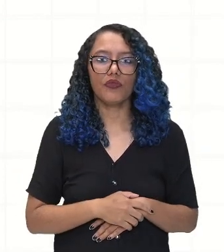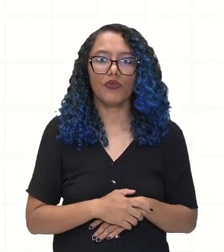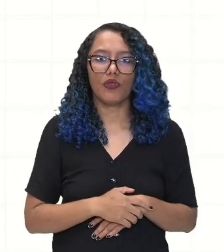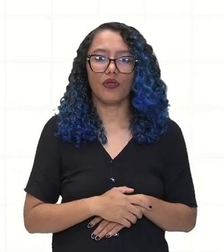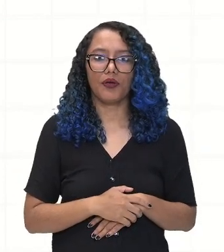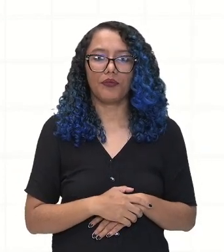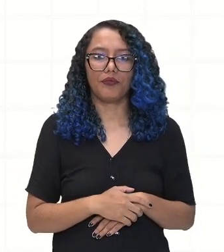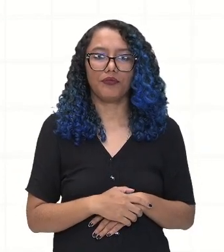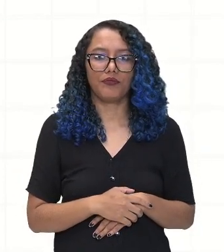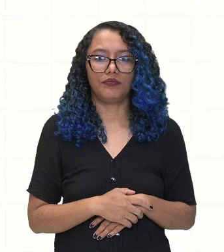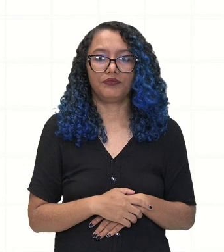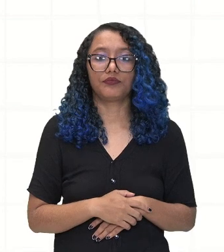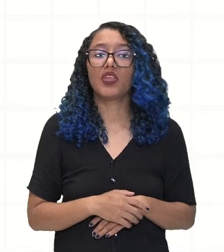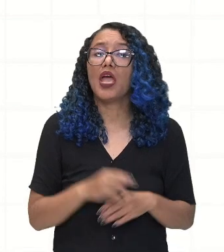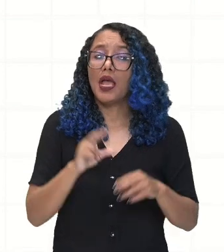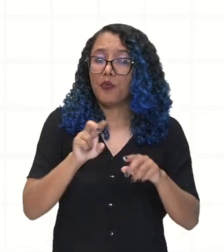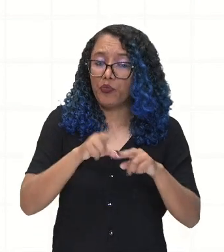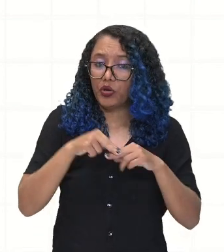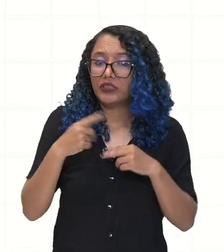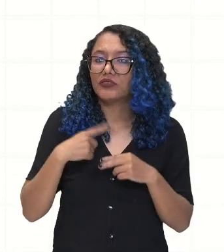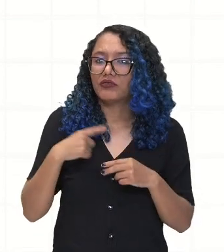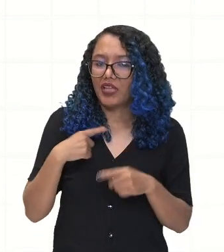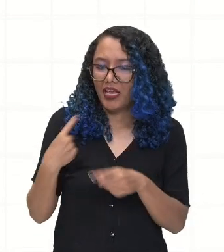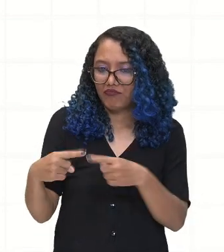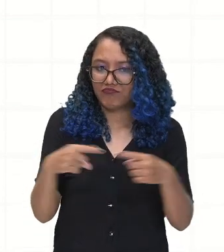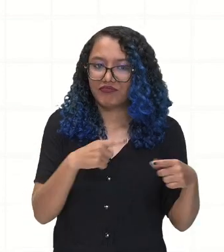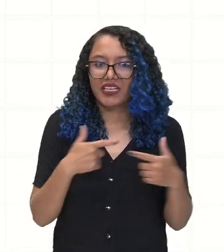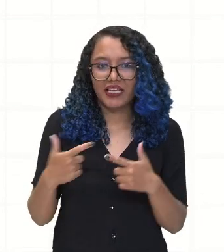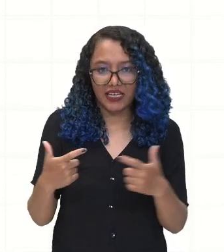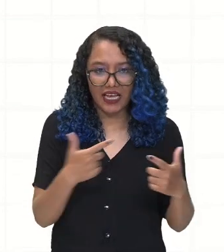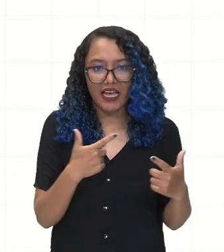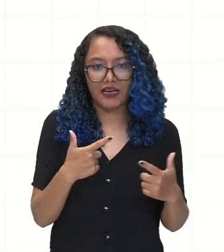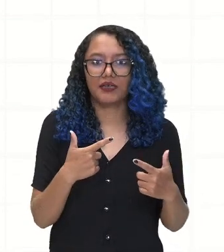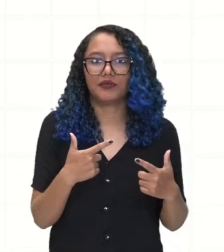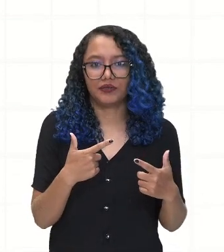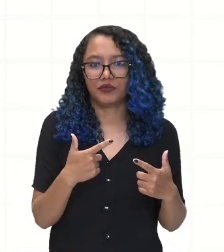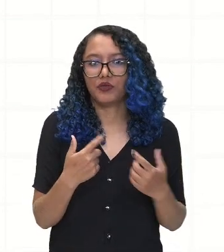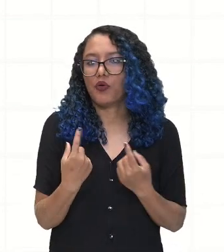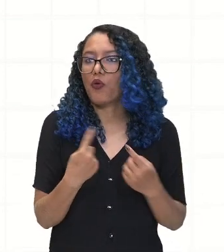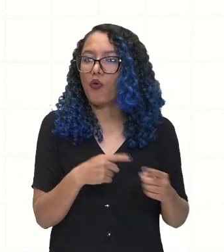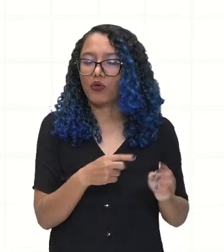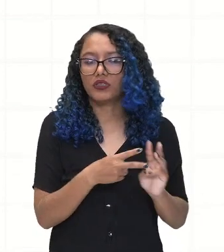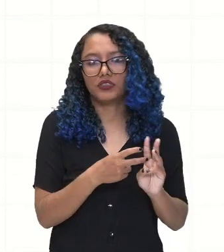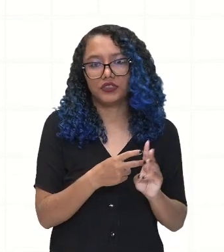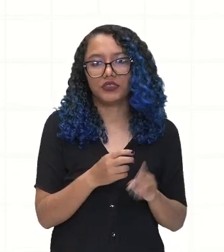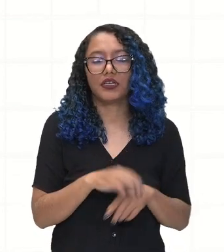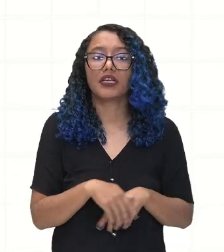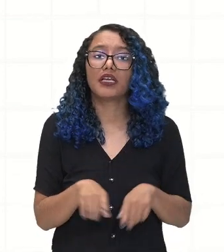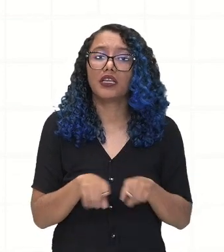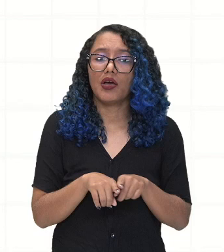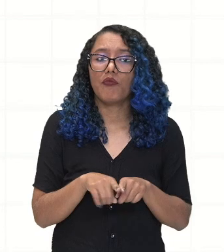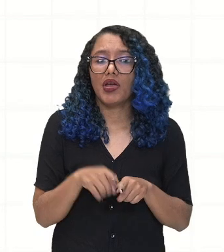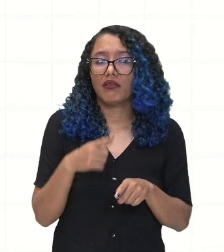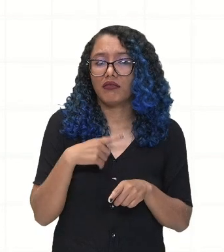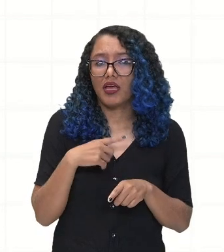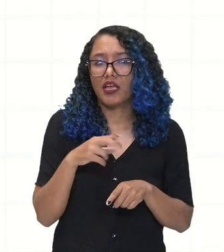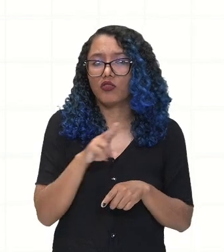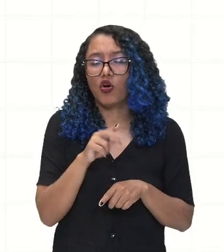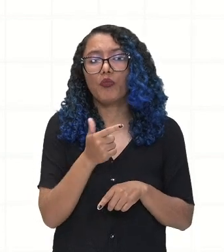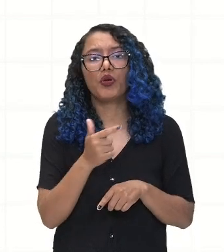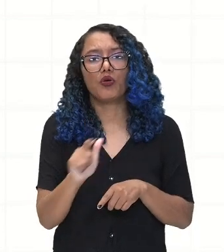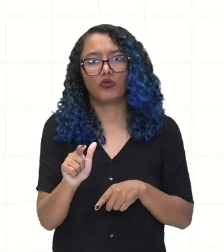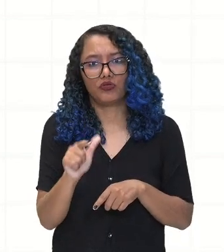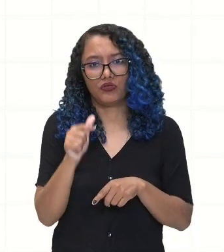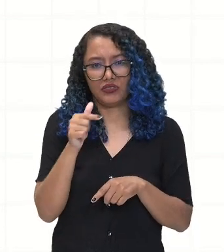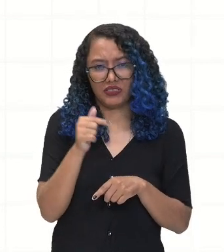assinatura desse Tratado de Madri. Ela também é conhecida como Guerra dos Sete Povos e o motivo é